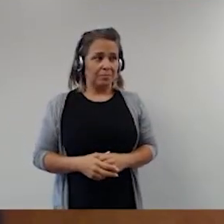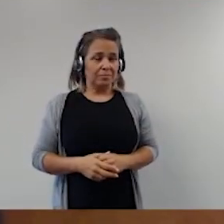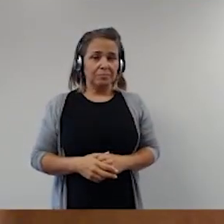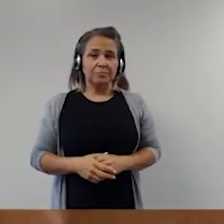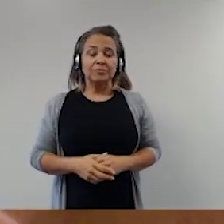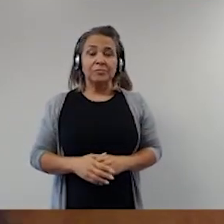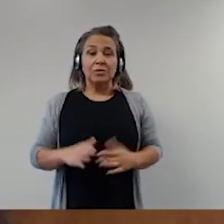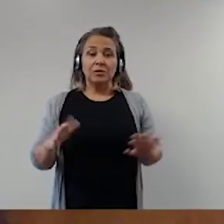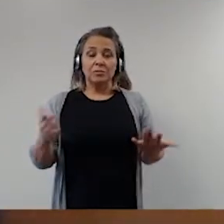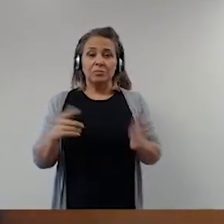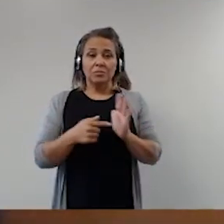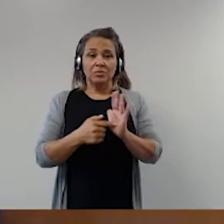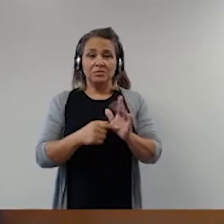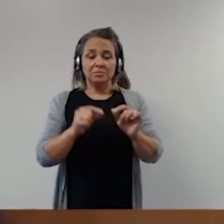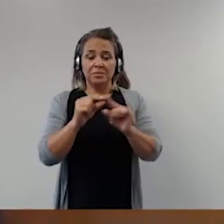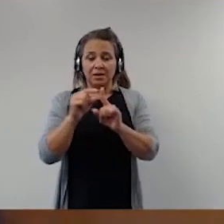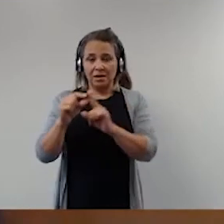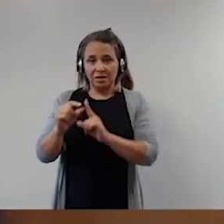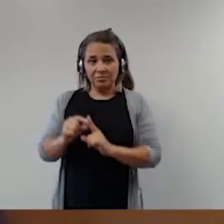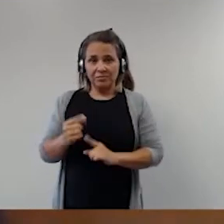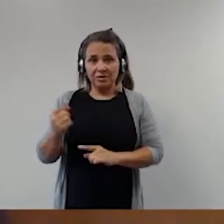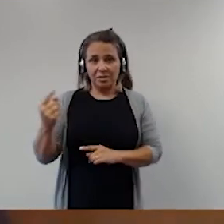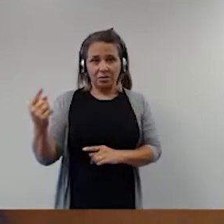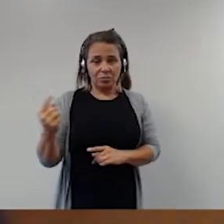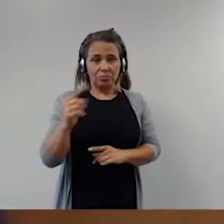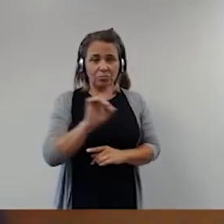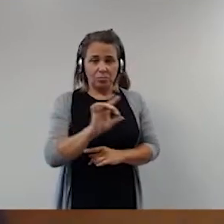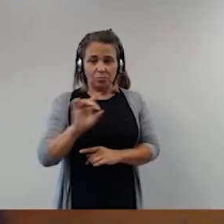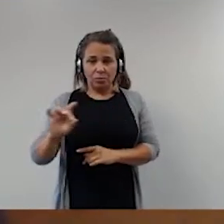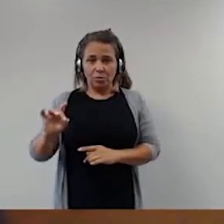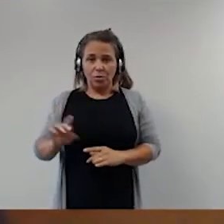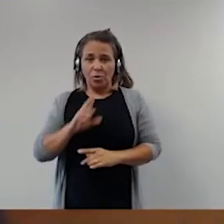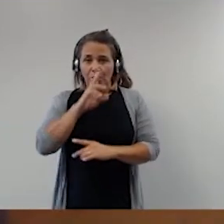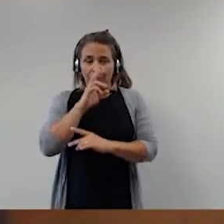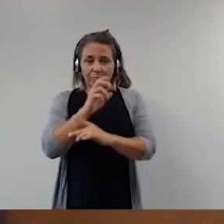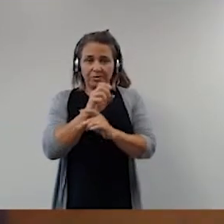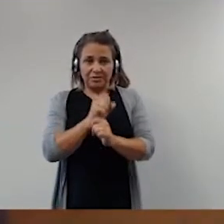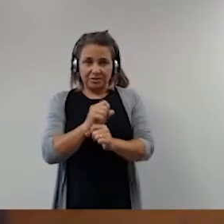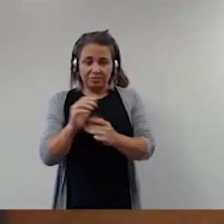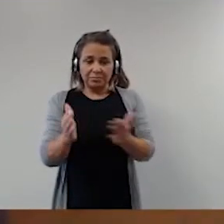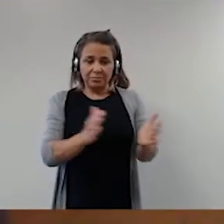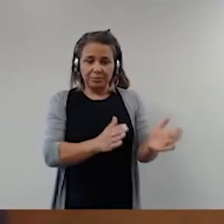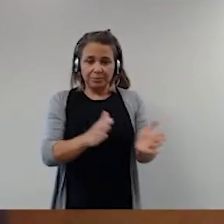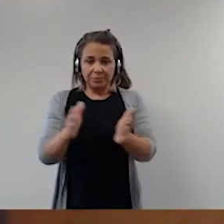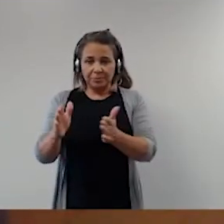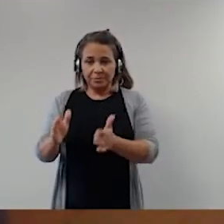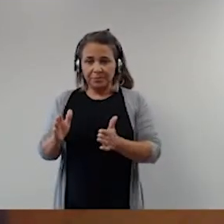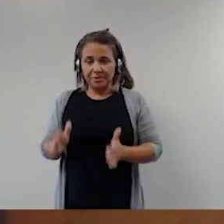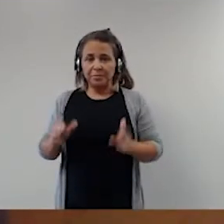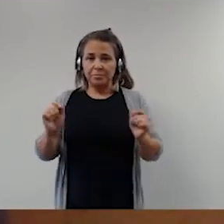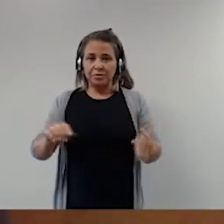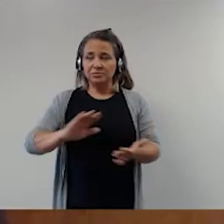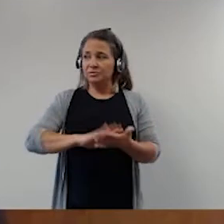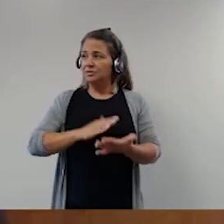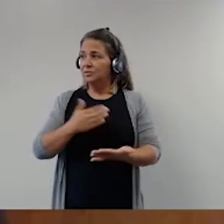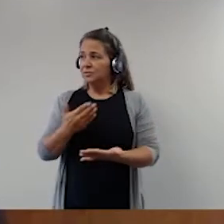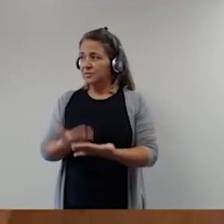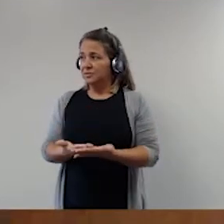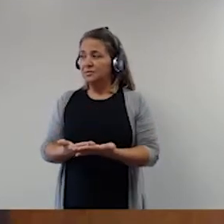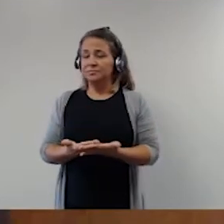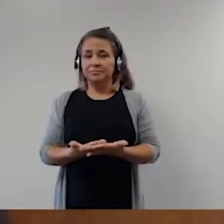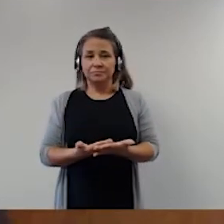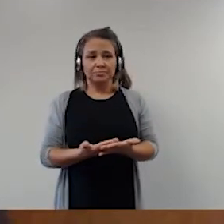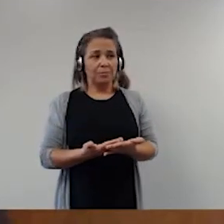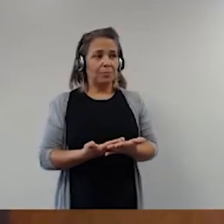última palavra a um dos poderes, atribuindo a esse poder a função de interpretar em caráter